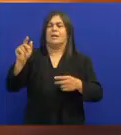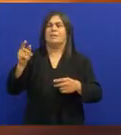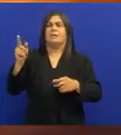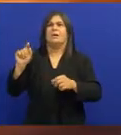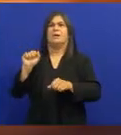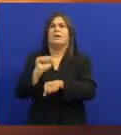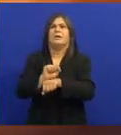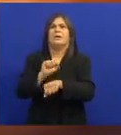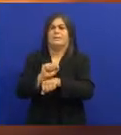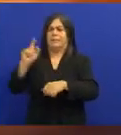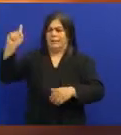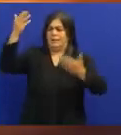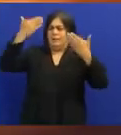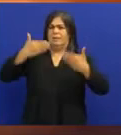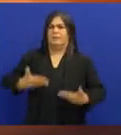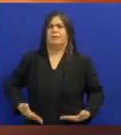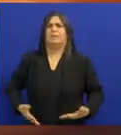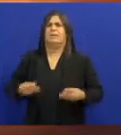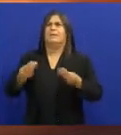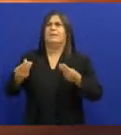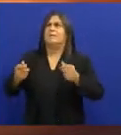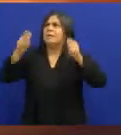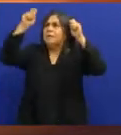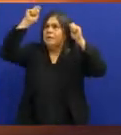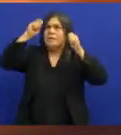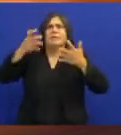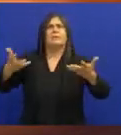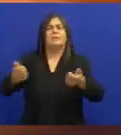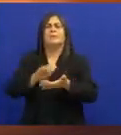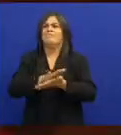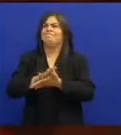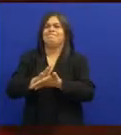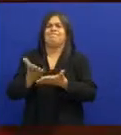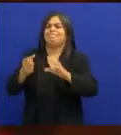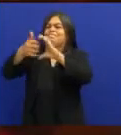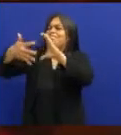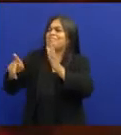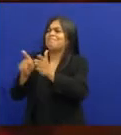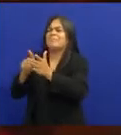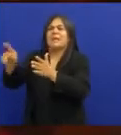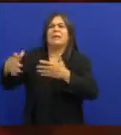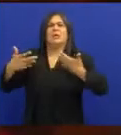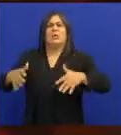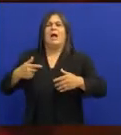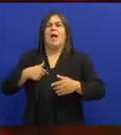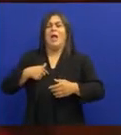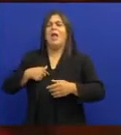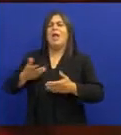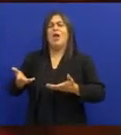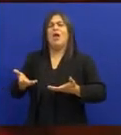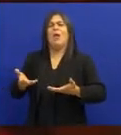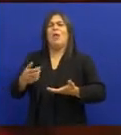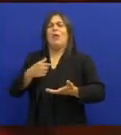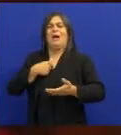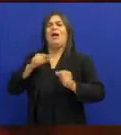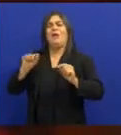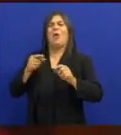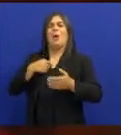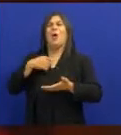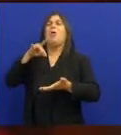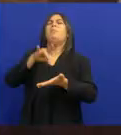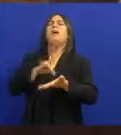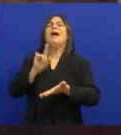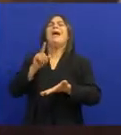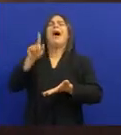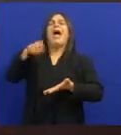O pessoal espera muita coisa Porque Jacques Pela dimensão da obra de Jacques Pela característica dele Pelo jeito dele E tudo